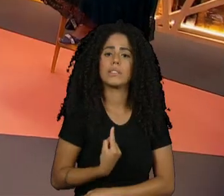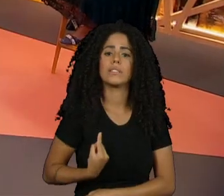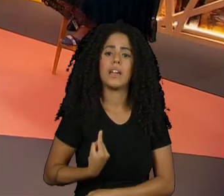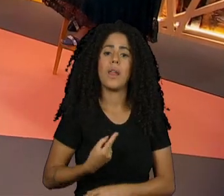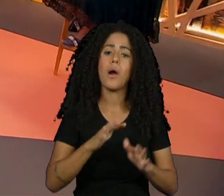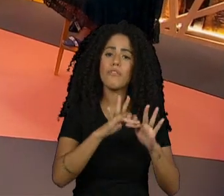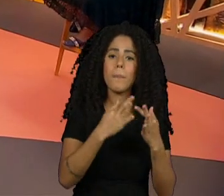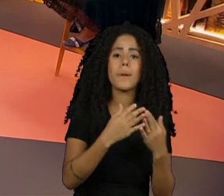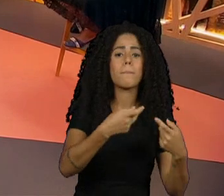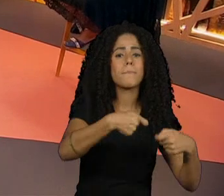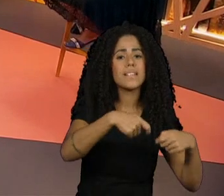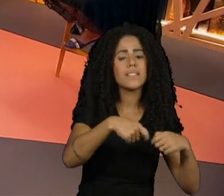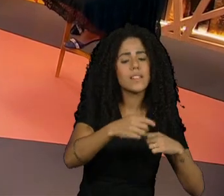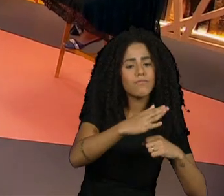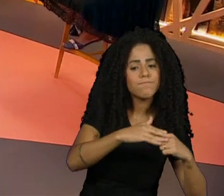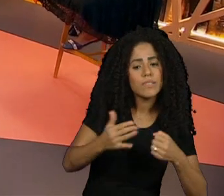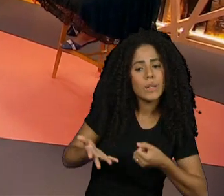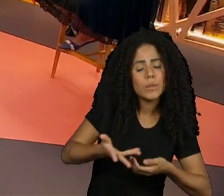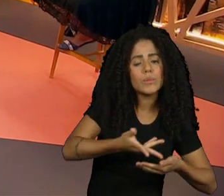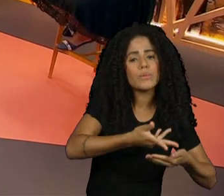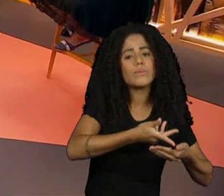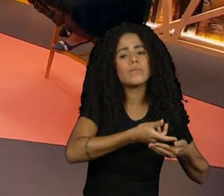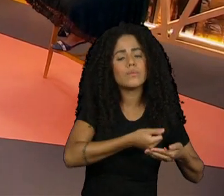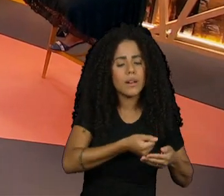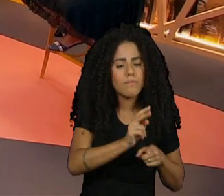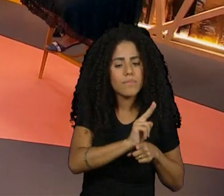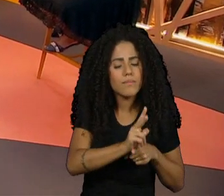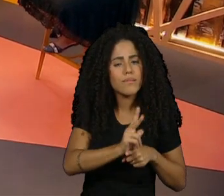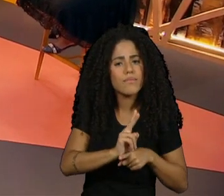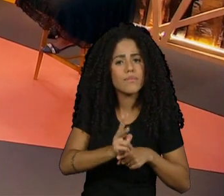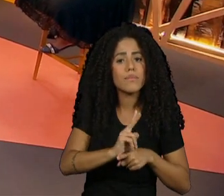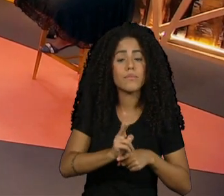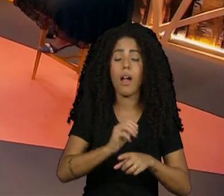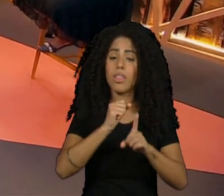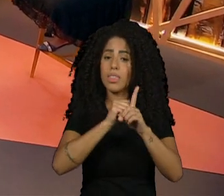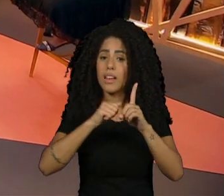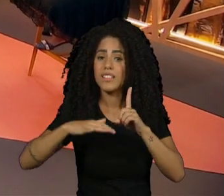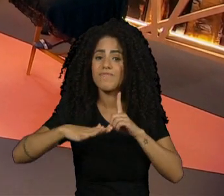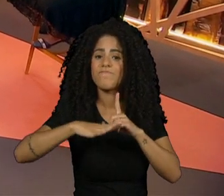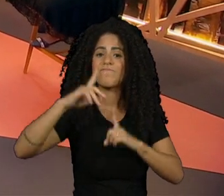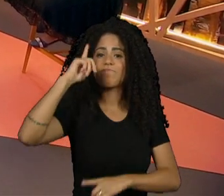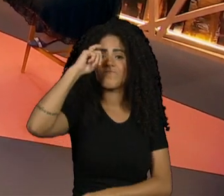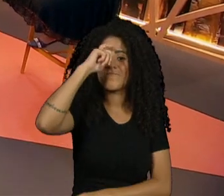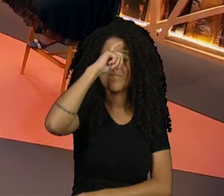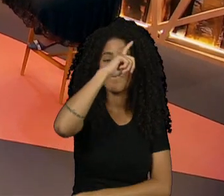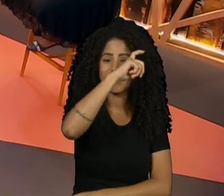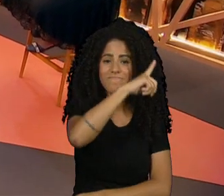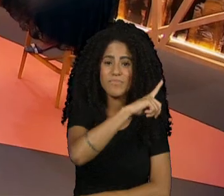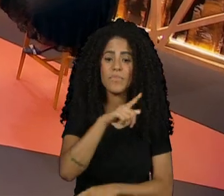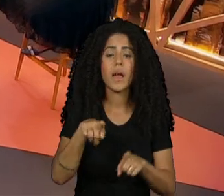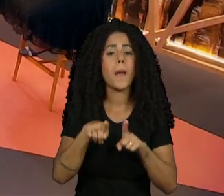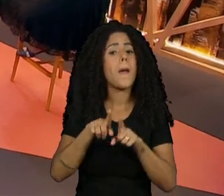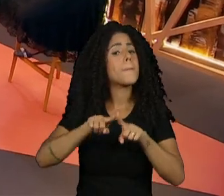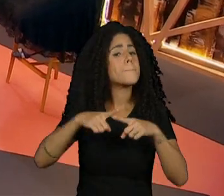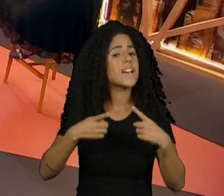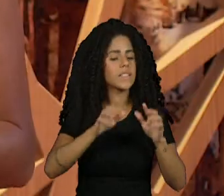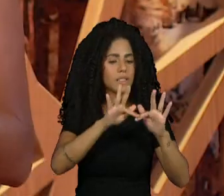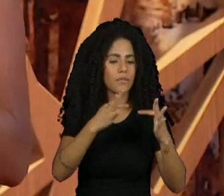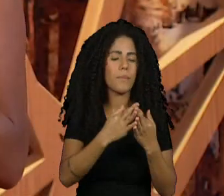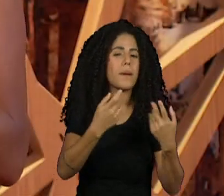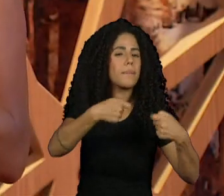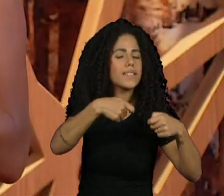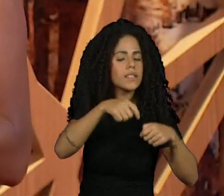A gente ainda não tem uma sociedade preparada para entender de primeira, mas a família tem que amar,